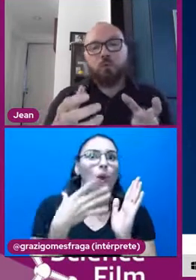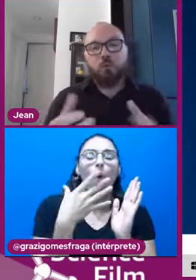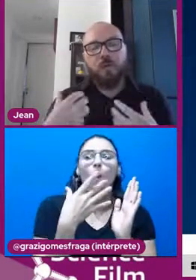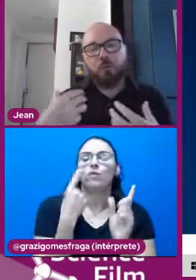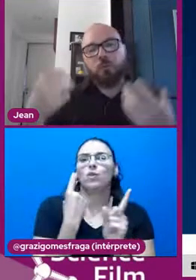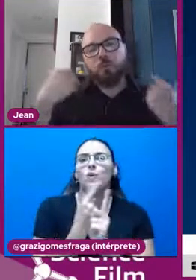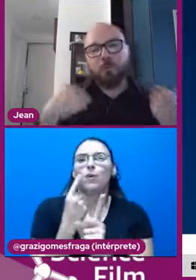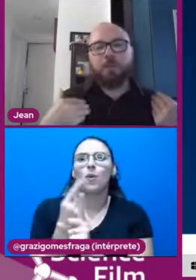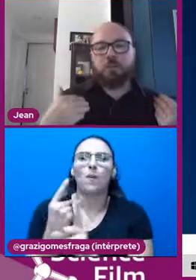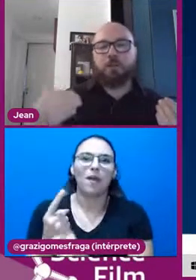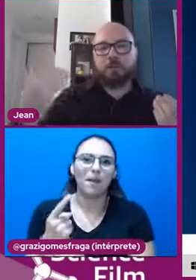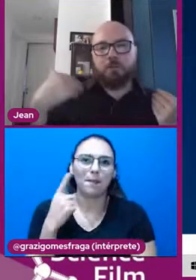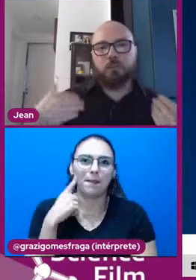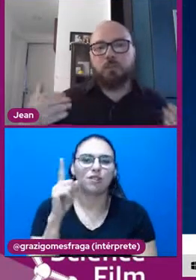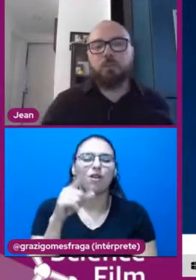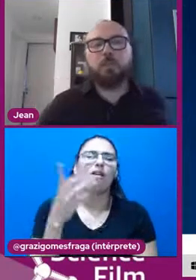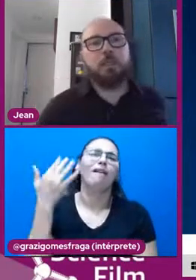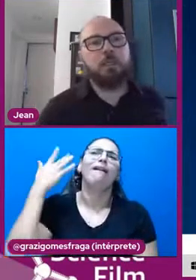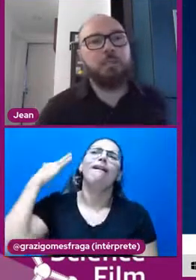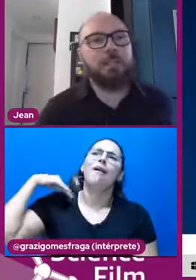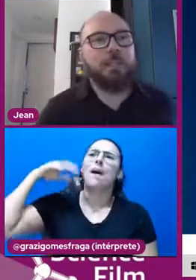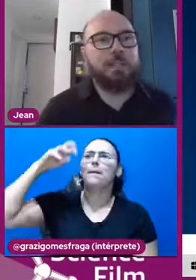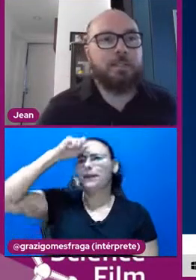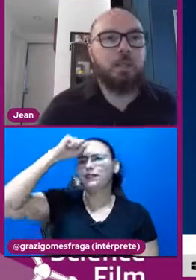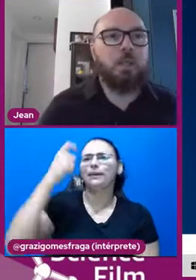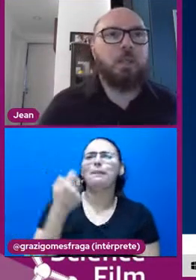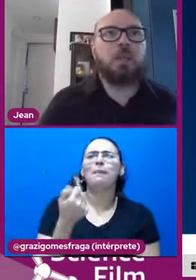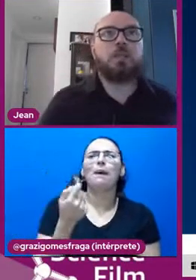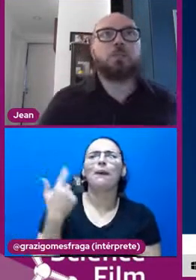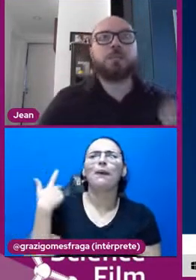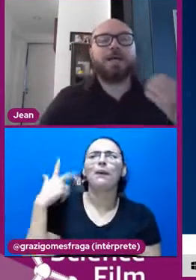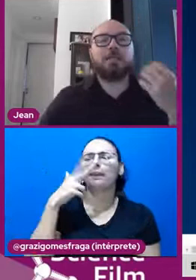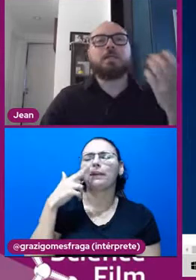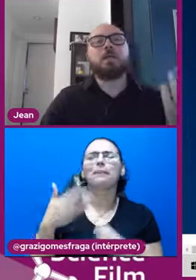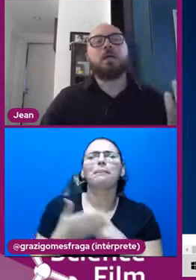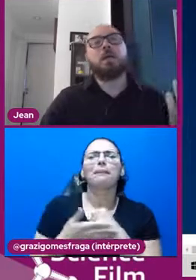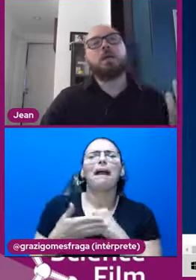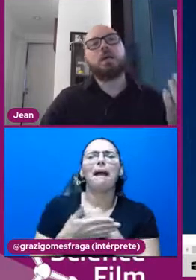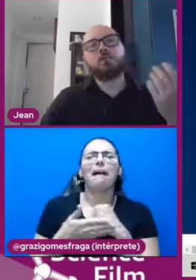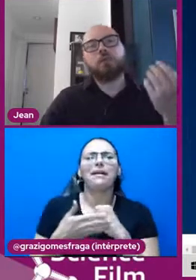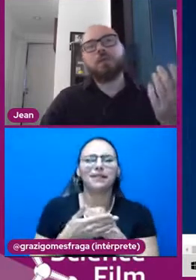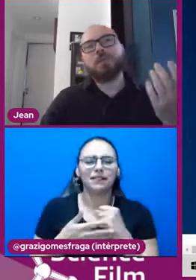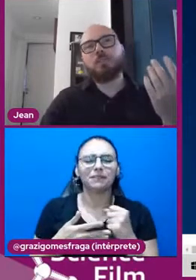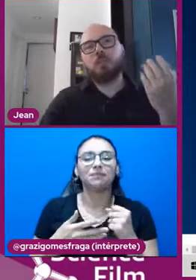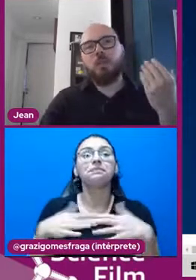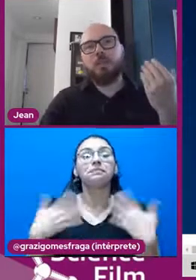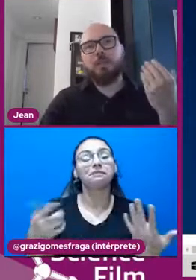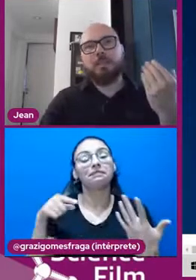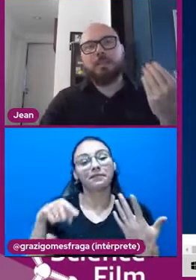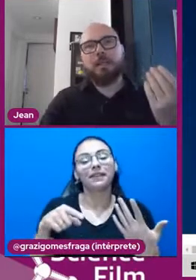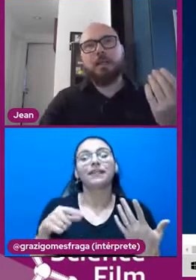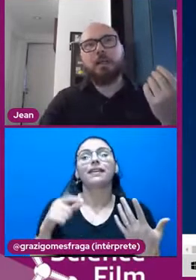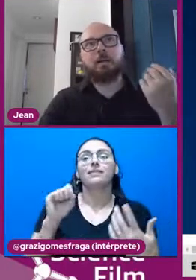núcleo do átomo que eu aprendi há 25, 30 anos atrás, né? E o Science é justamente